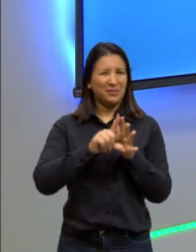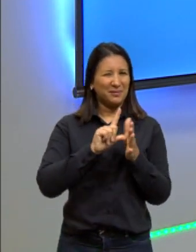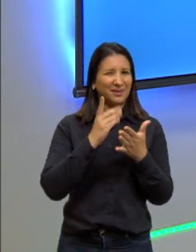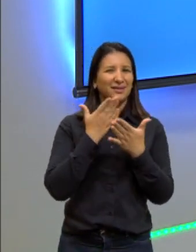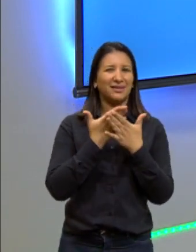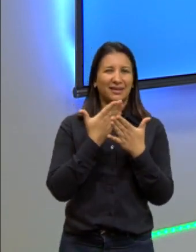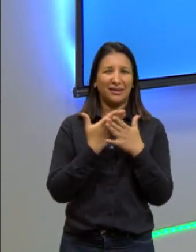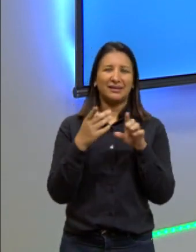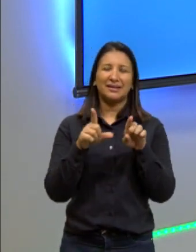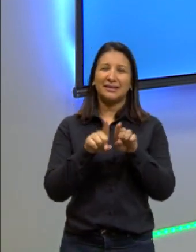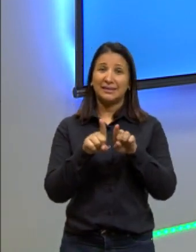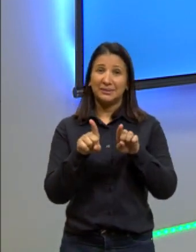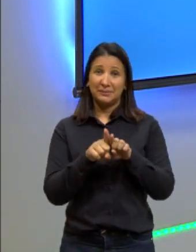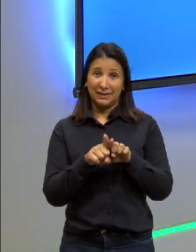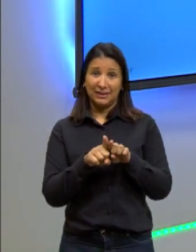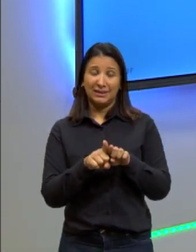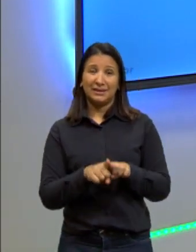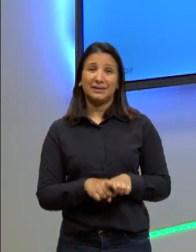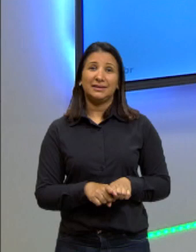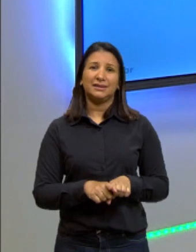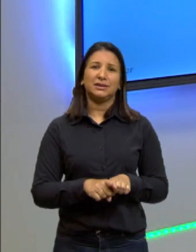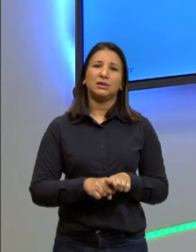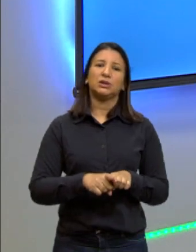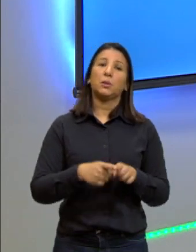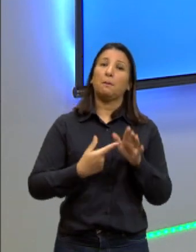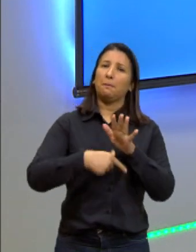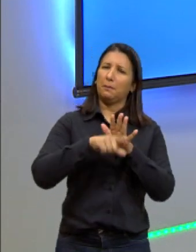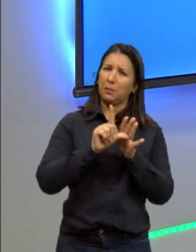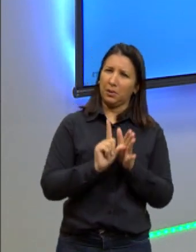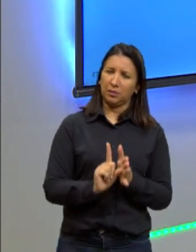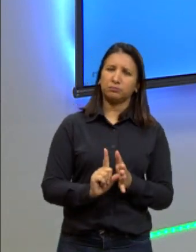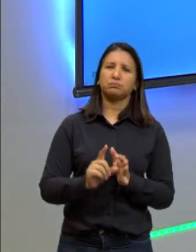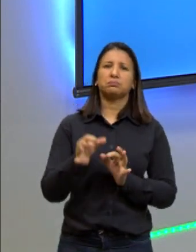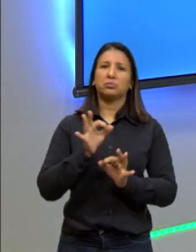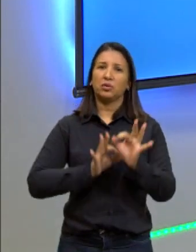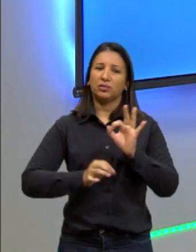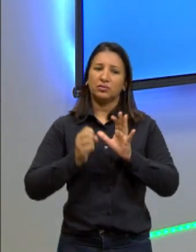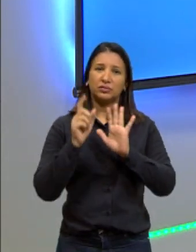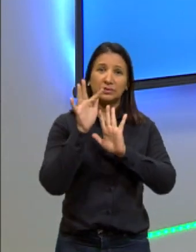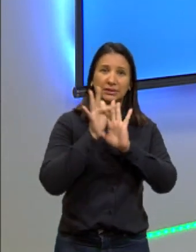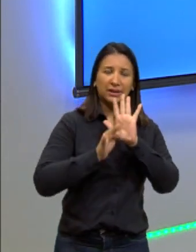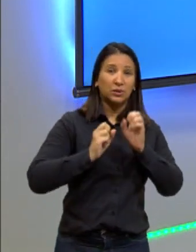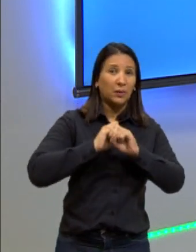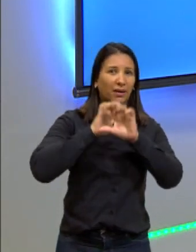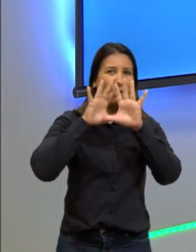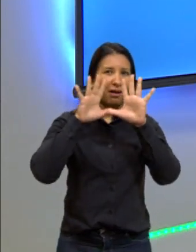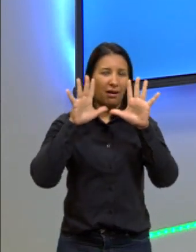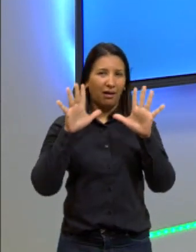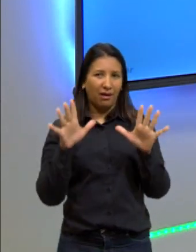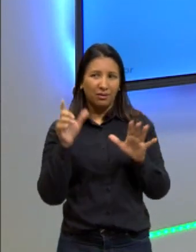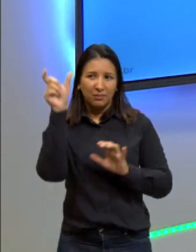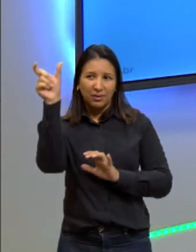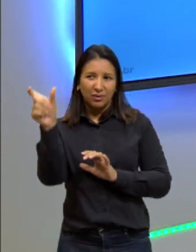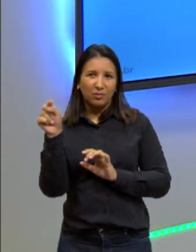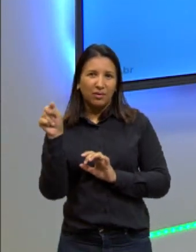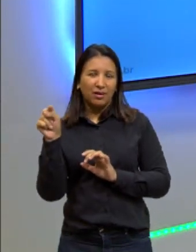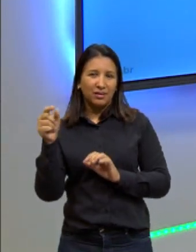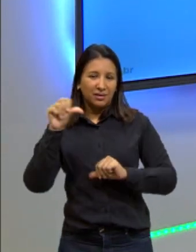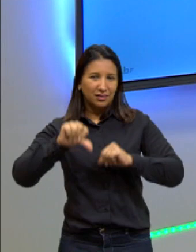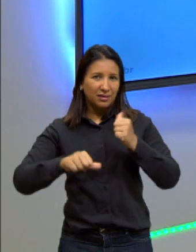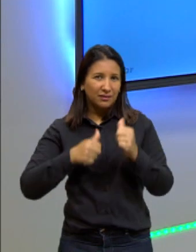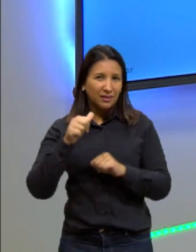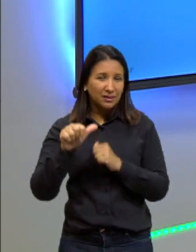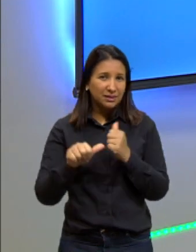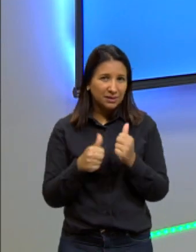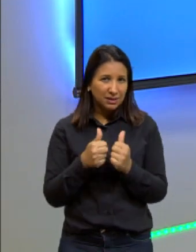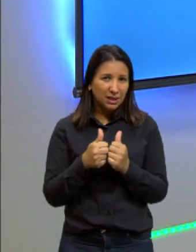aula que, além de um prévio projeto de texto, claro para a banca, que está pontuado em